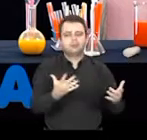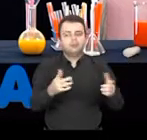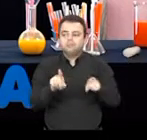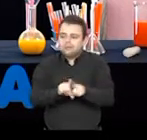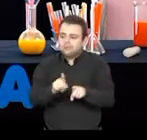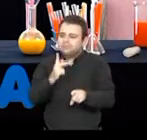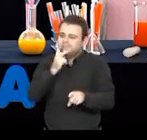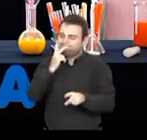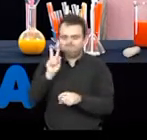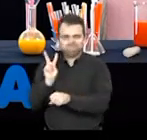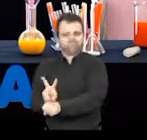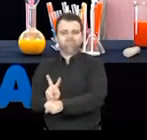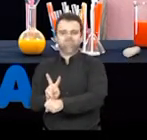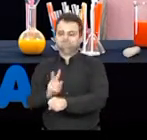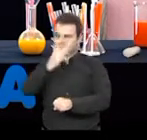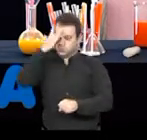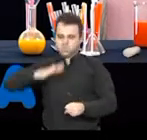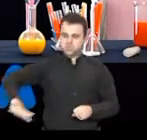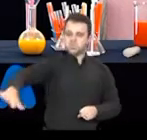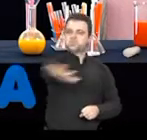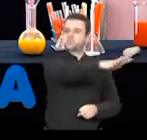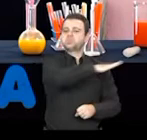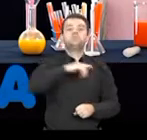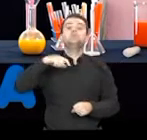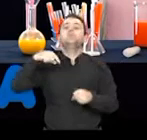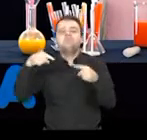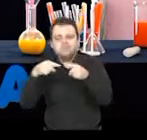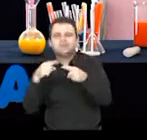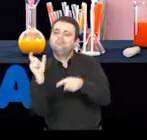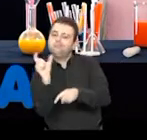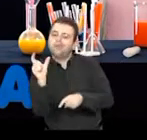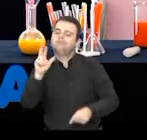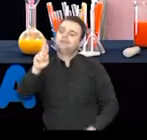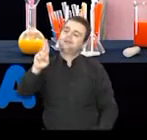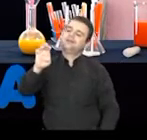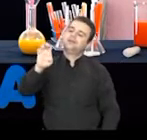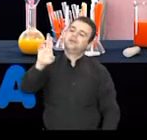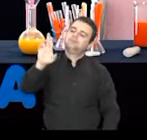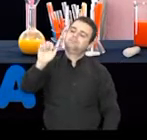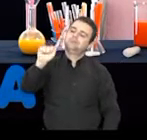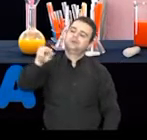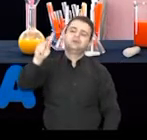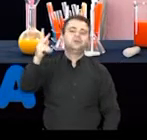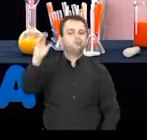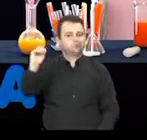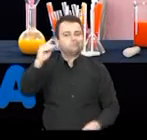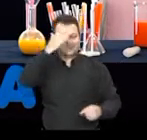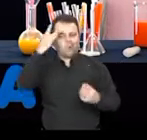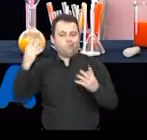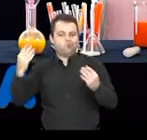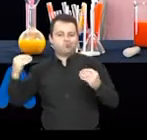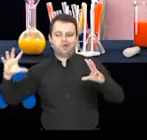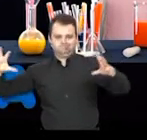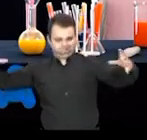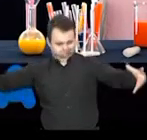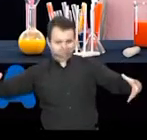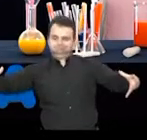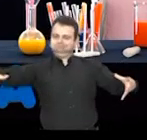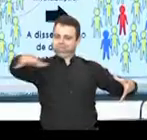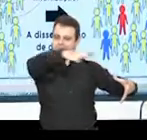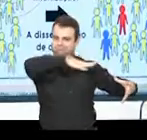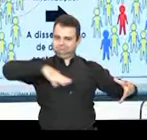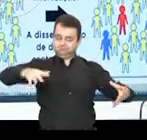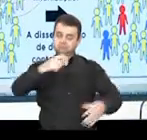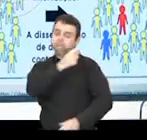a gente tem uma proteção em grandes grupos, chamada de imunidade de rebanho. As vacinas são importantes até